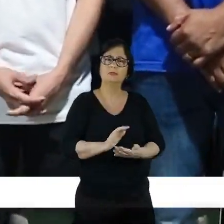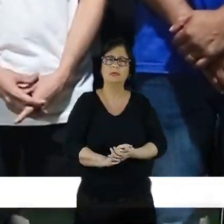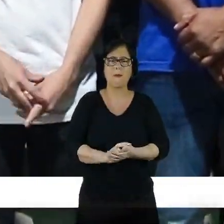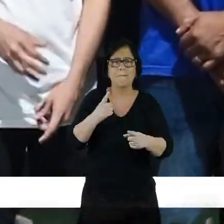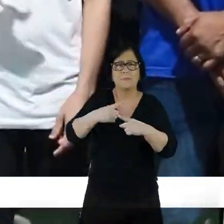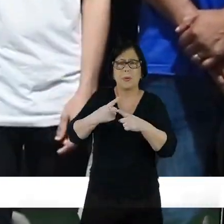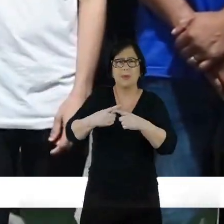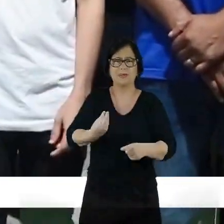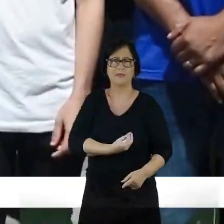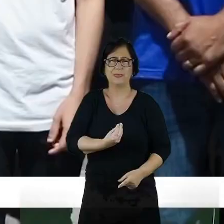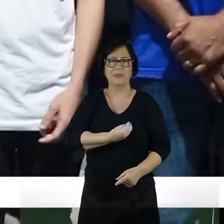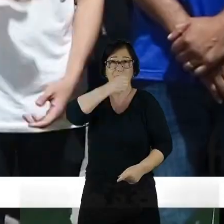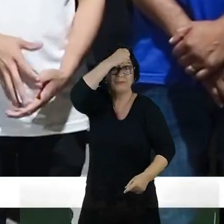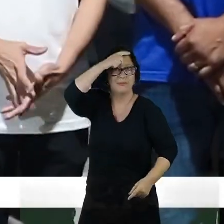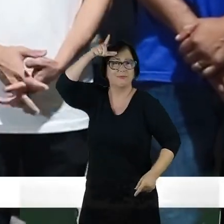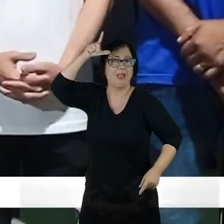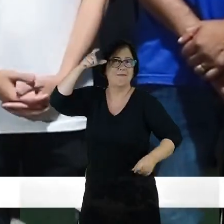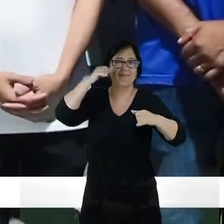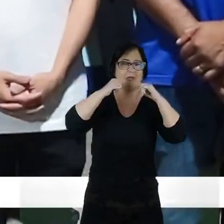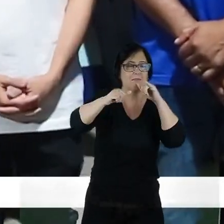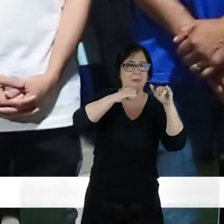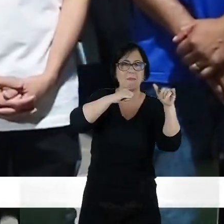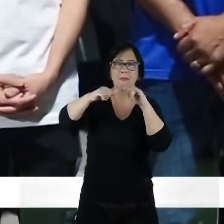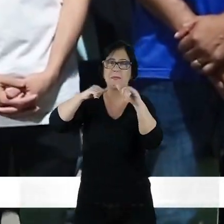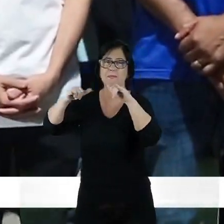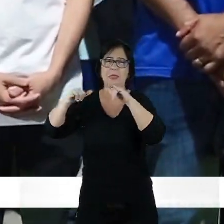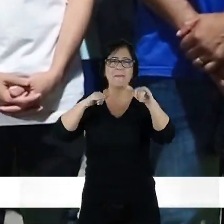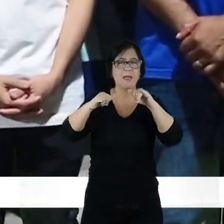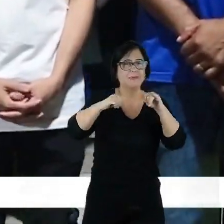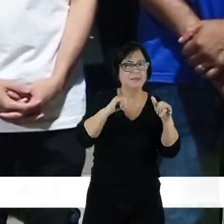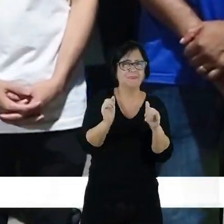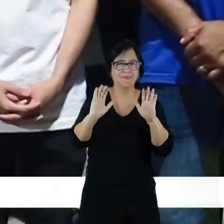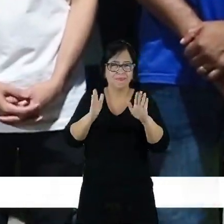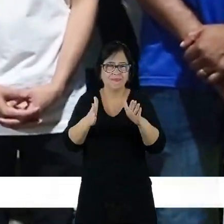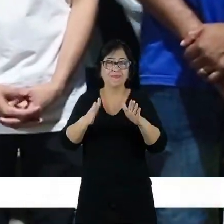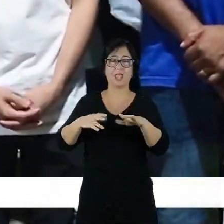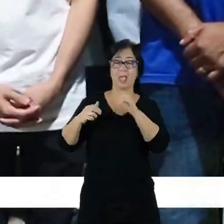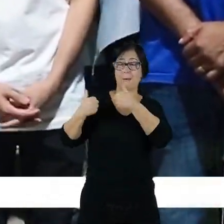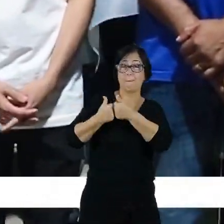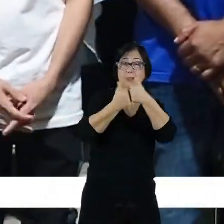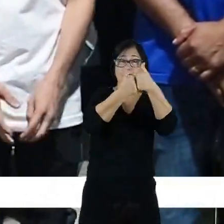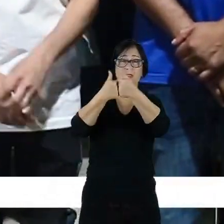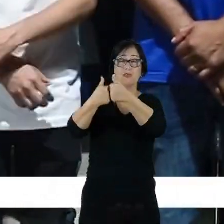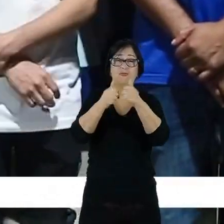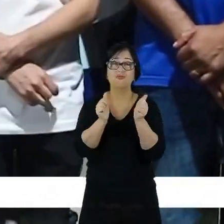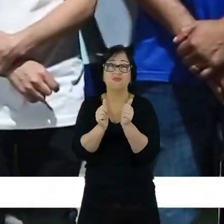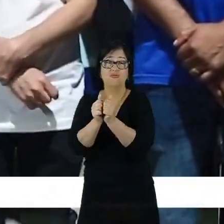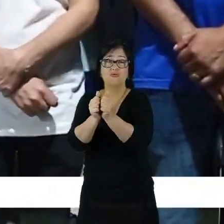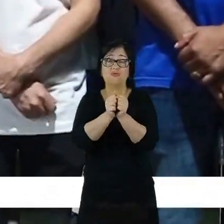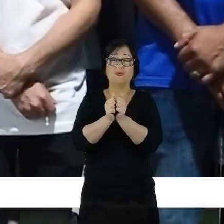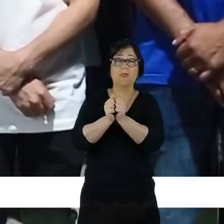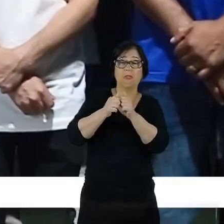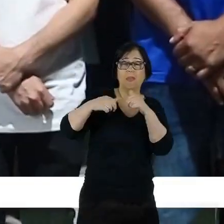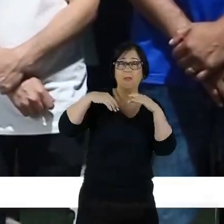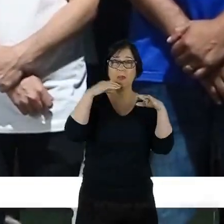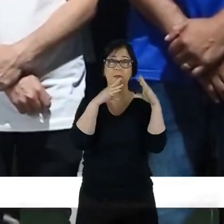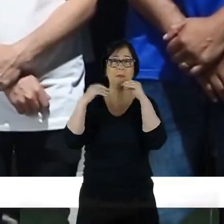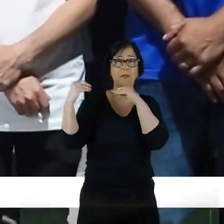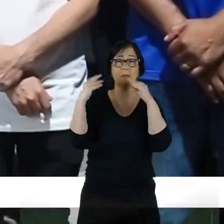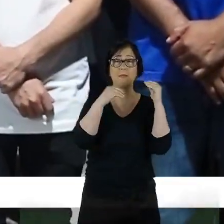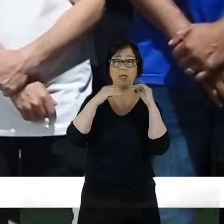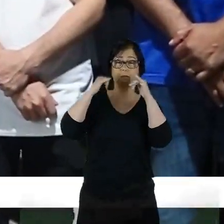Porque o que a atual gestão espalha por aí, porque o que aqueles comissionados, as pessoas comissionadas,